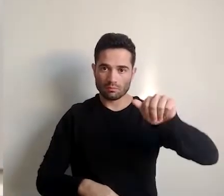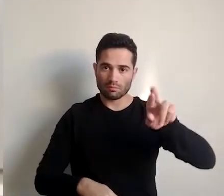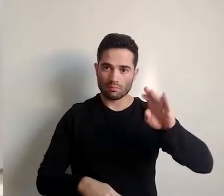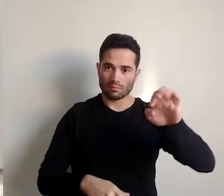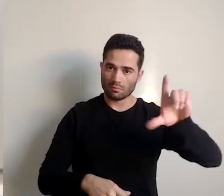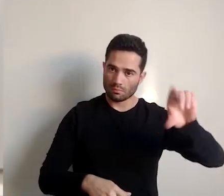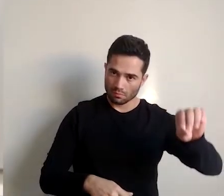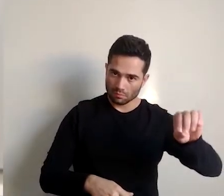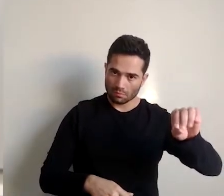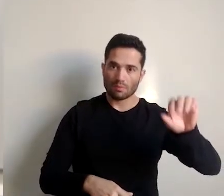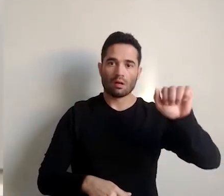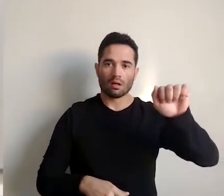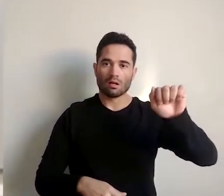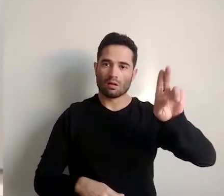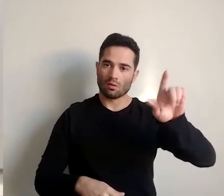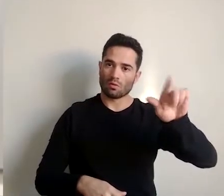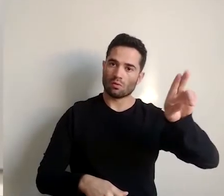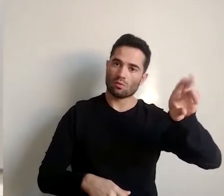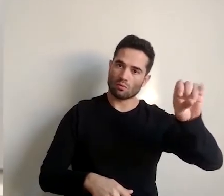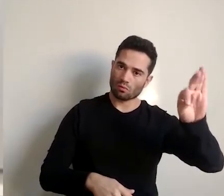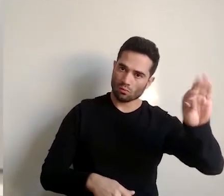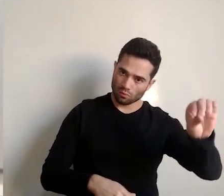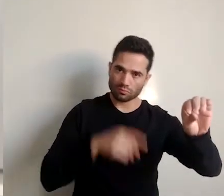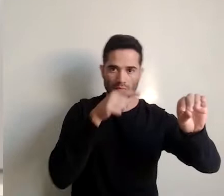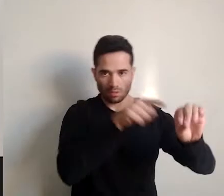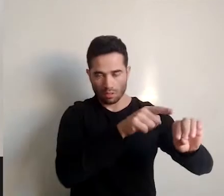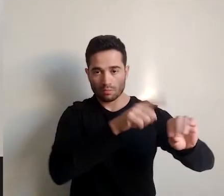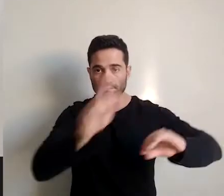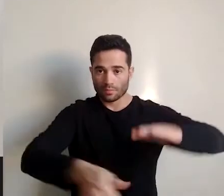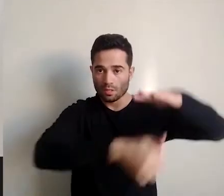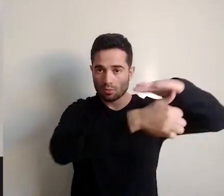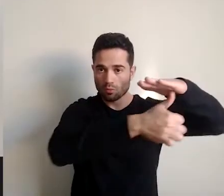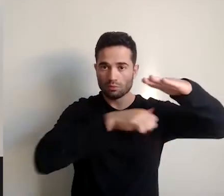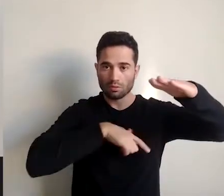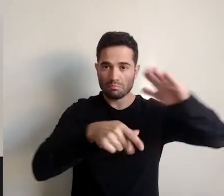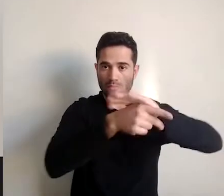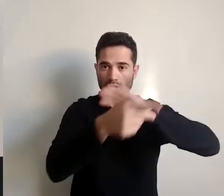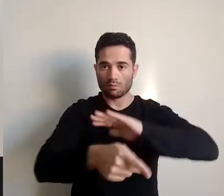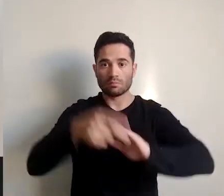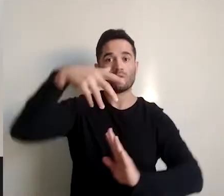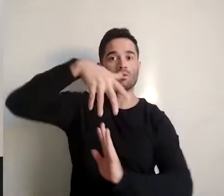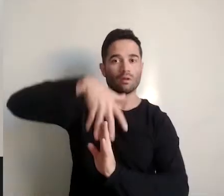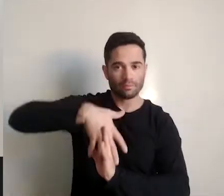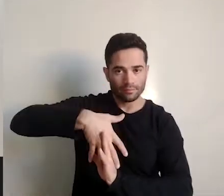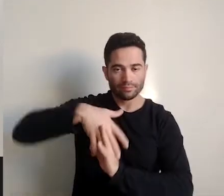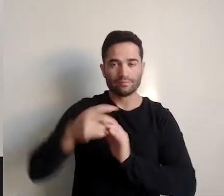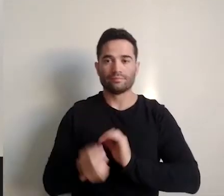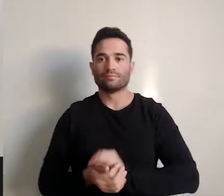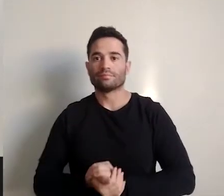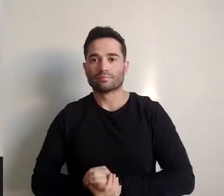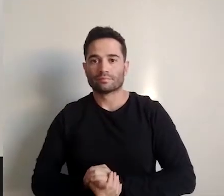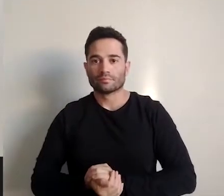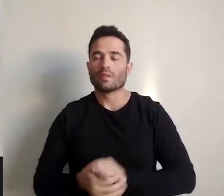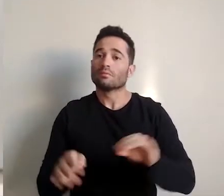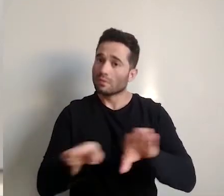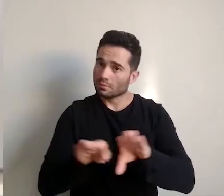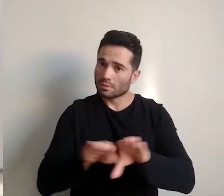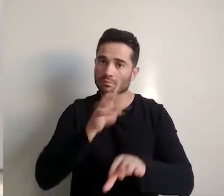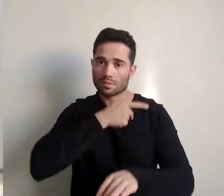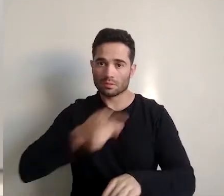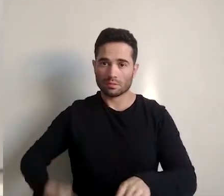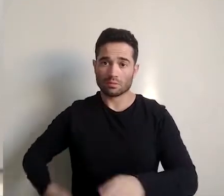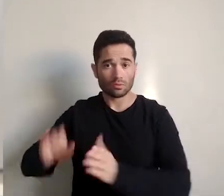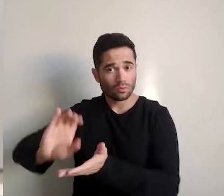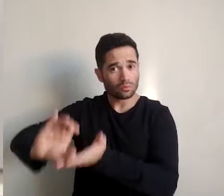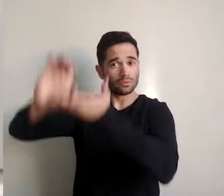Marcelo Augusto Santos Turini, magnífico reitor da Universidade Federal de Mato Grosso do Sul e presidente do Conselho de